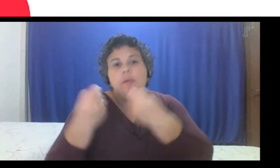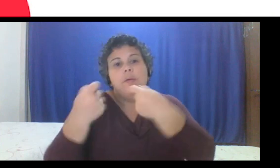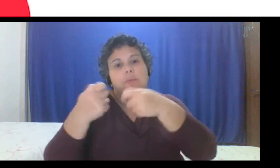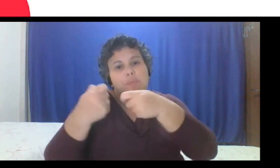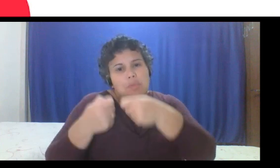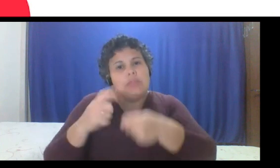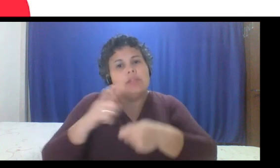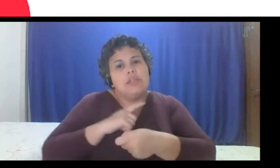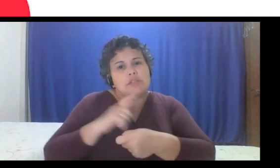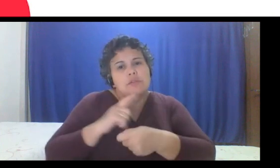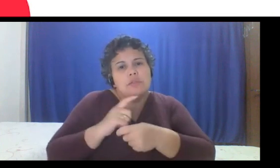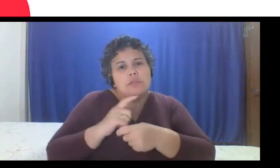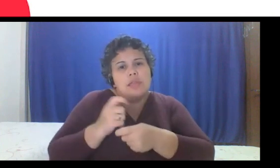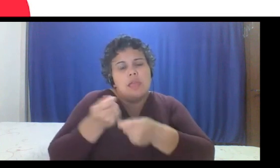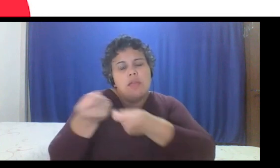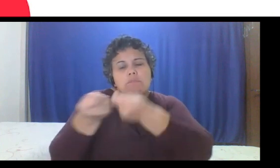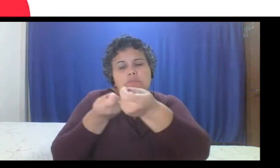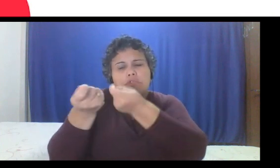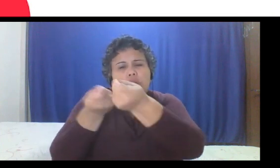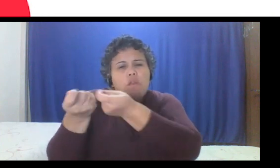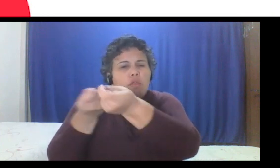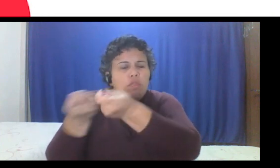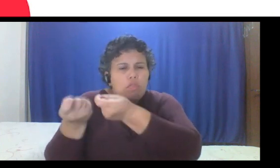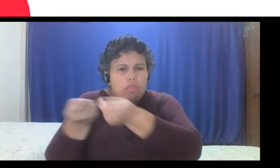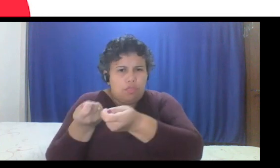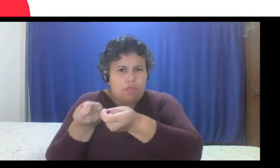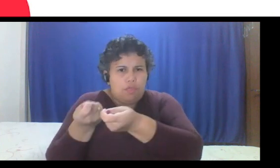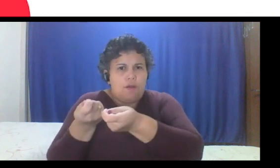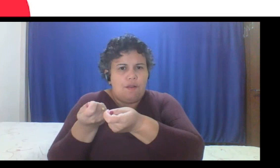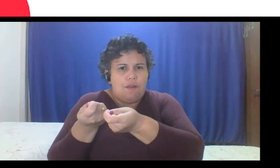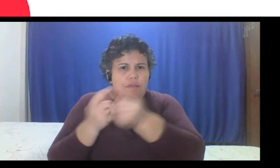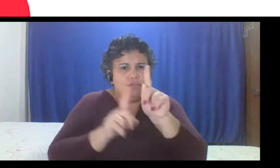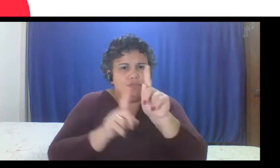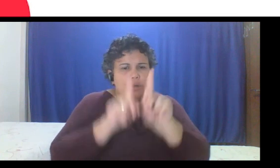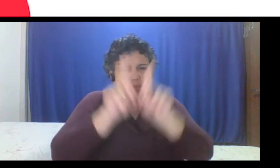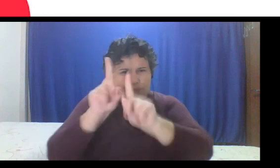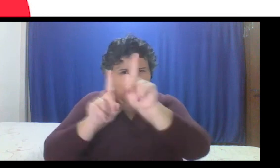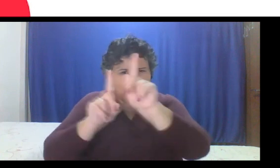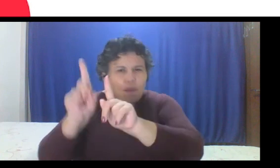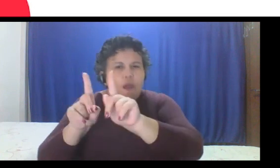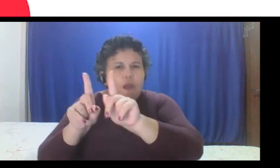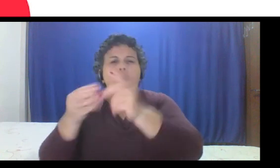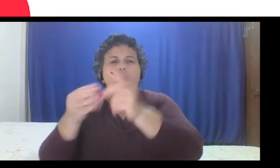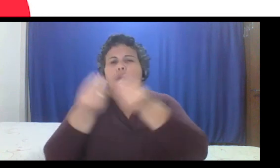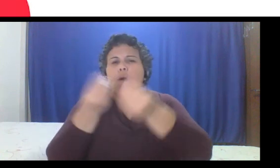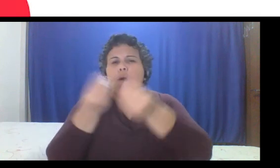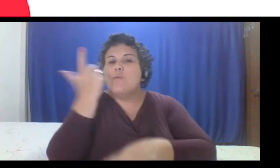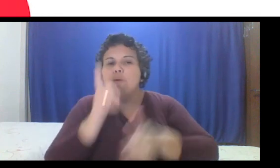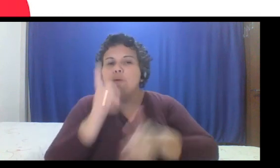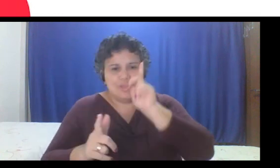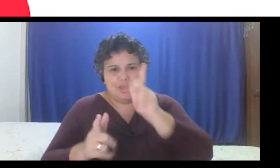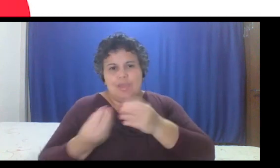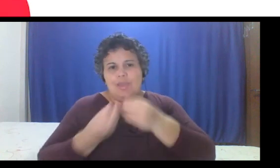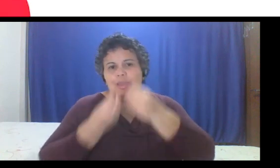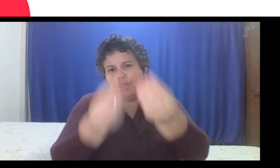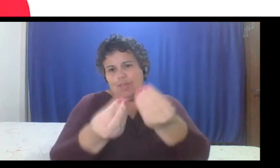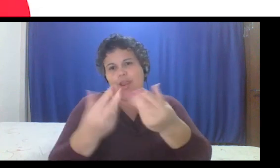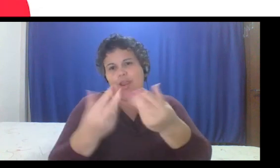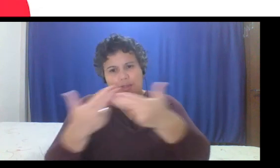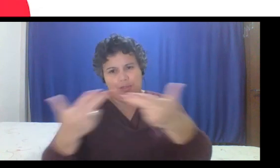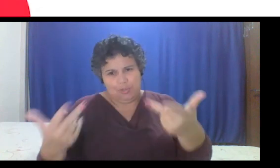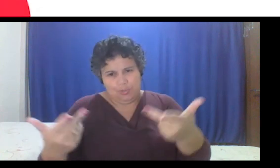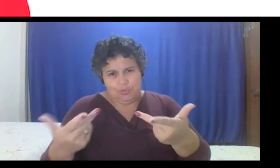e alarmes ali mínimos e uma forma mais prática de conseguir entregar as coisas. Em resumo, é isso.